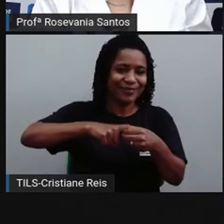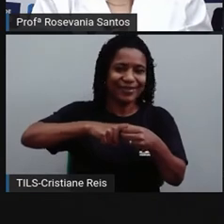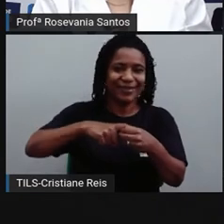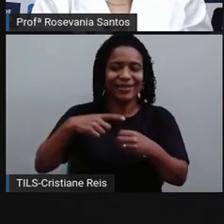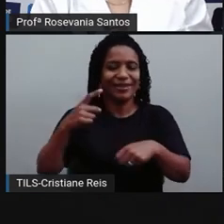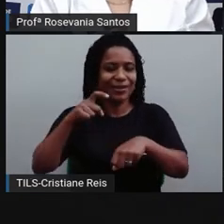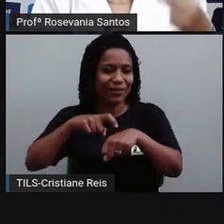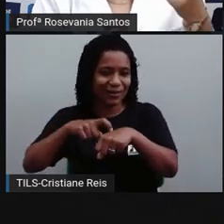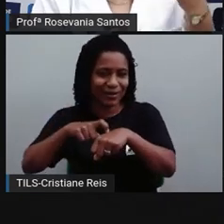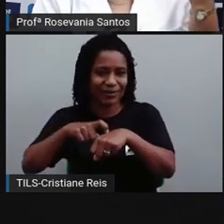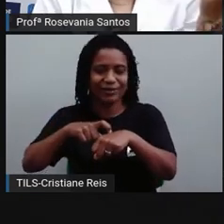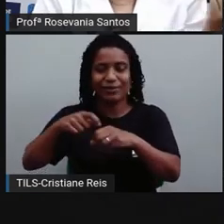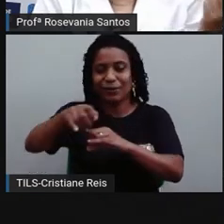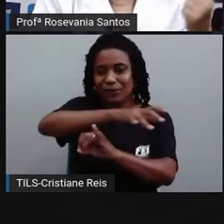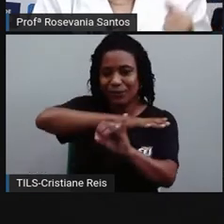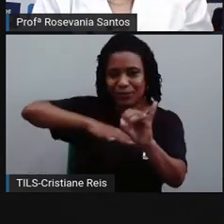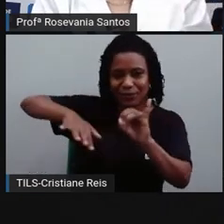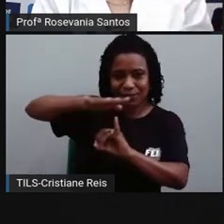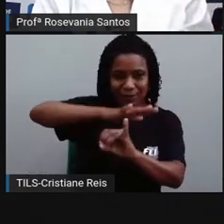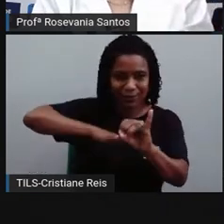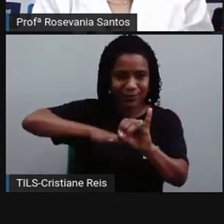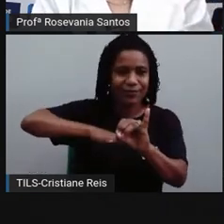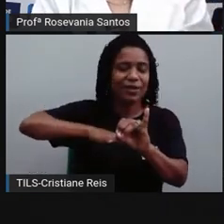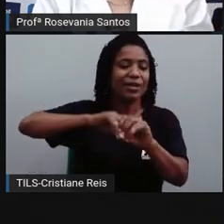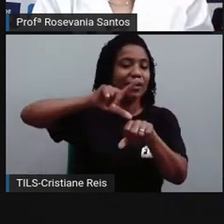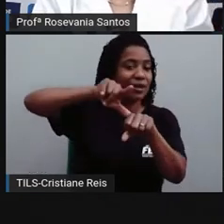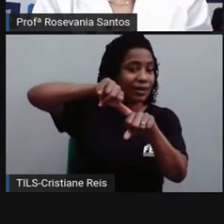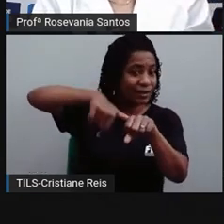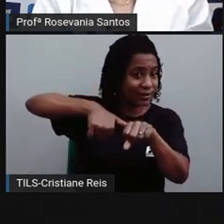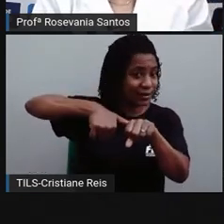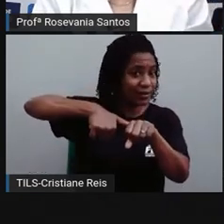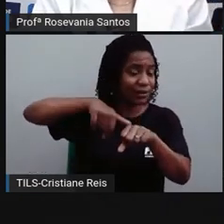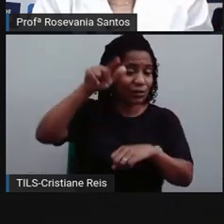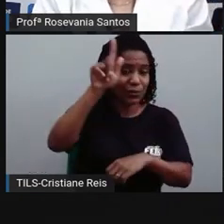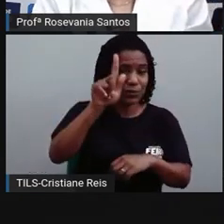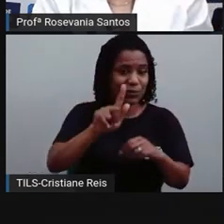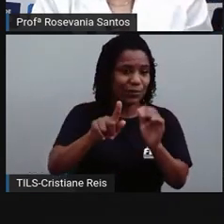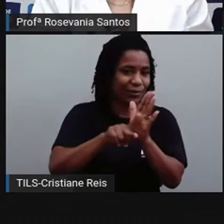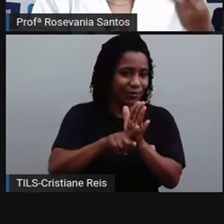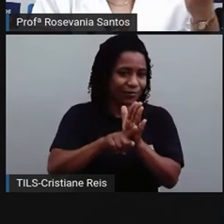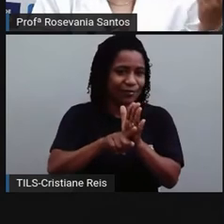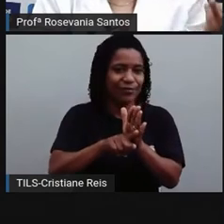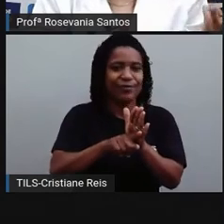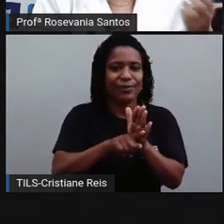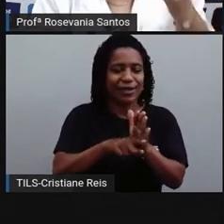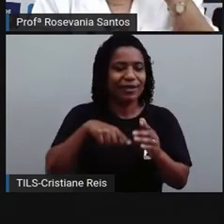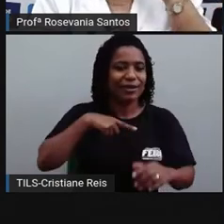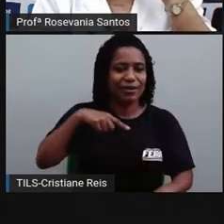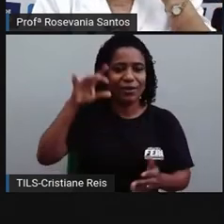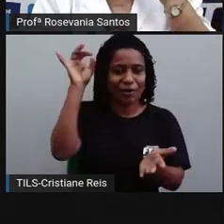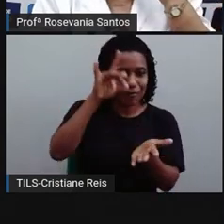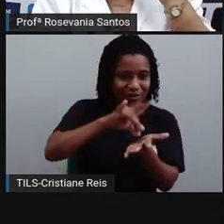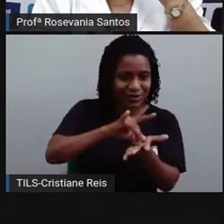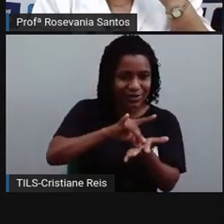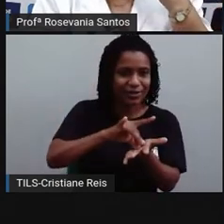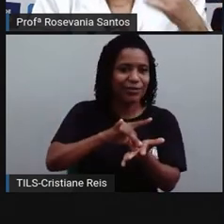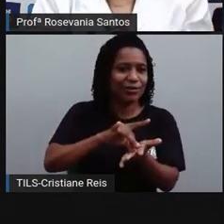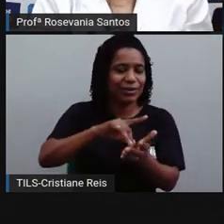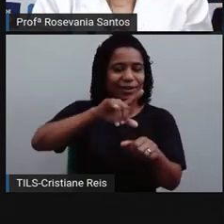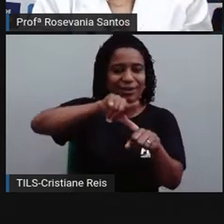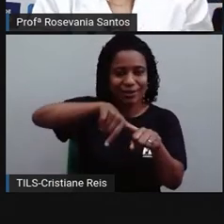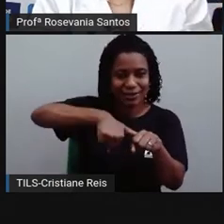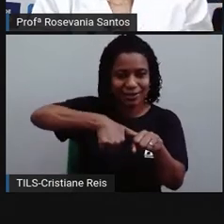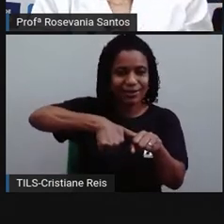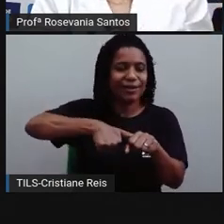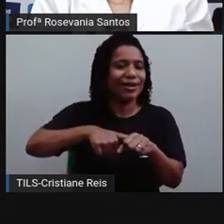sendo as ilhas, com duas horas atrasadas com relação à Greenwich. O nosso horário oficial, três horas atrasadas, com relação à